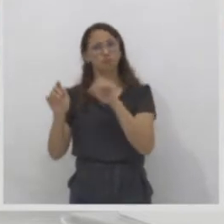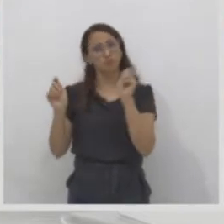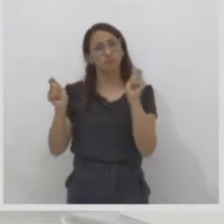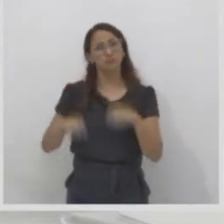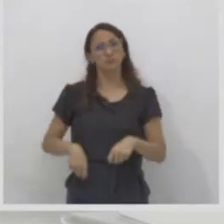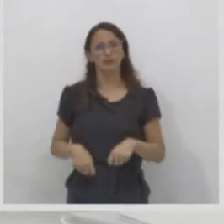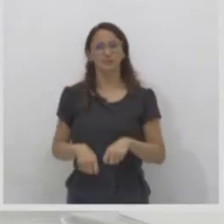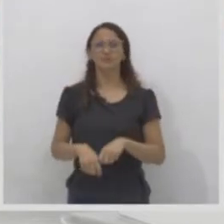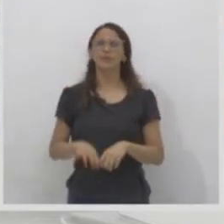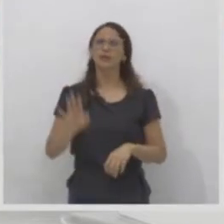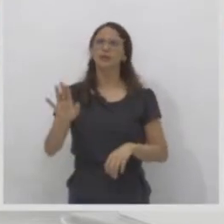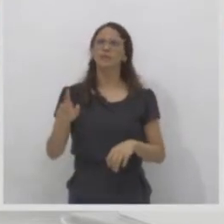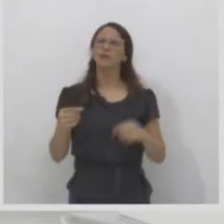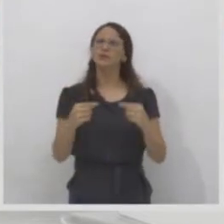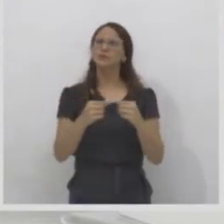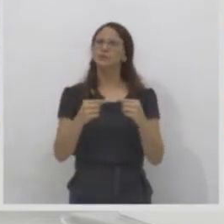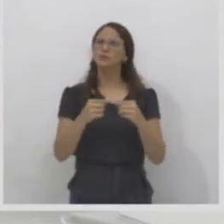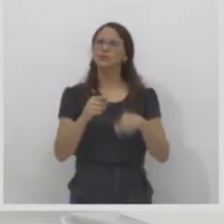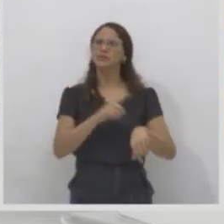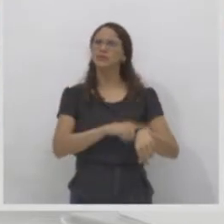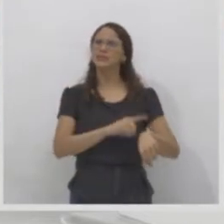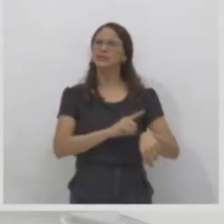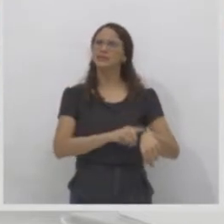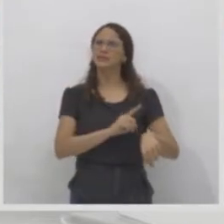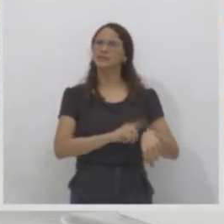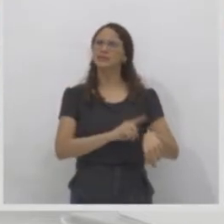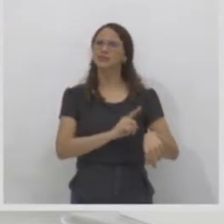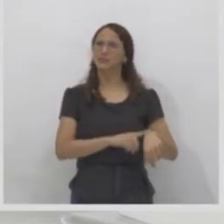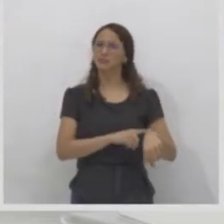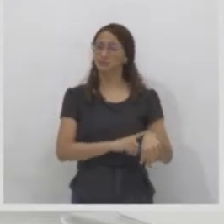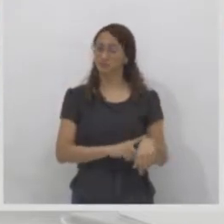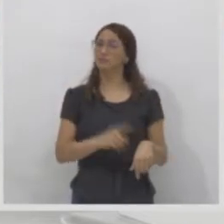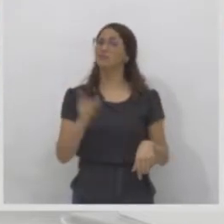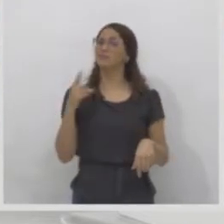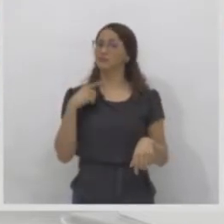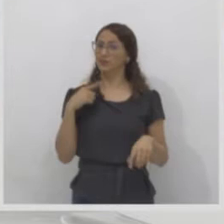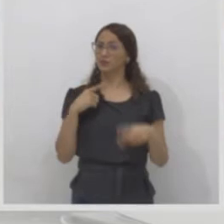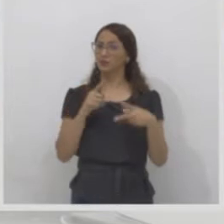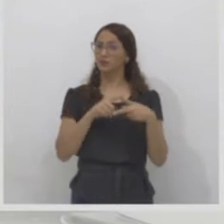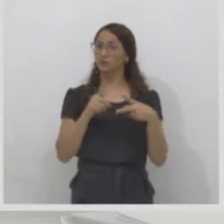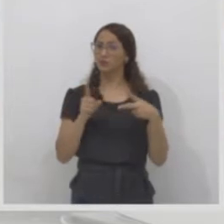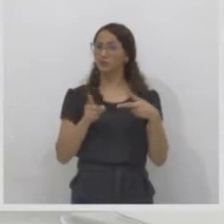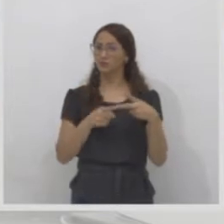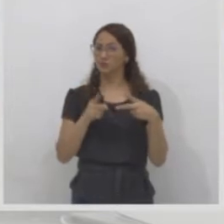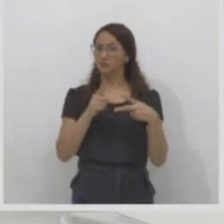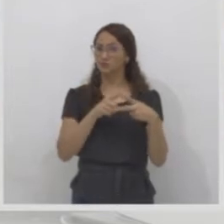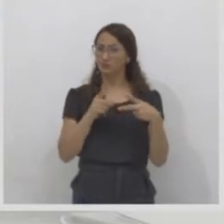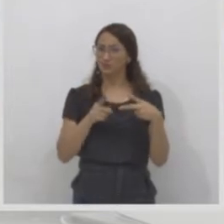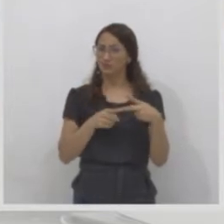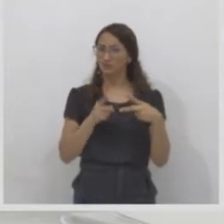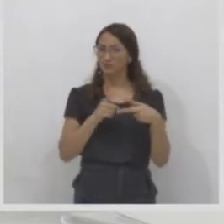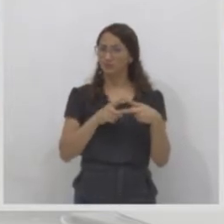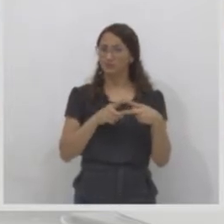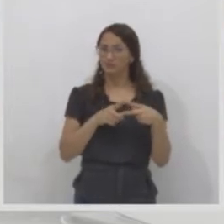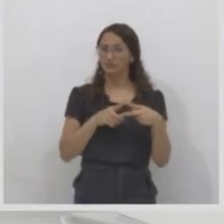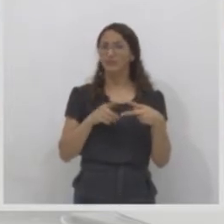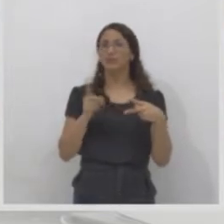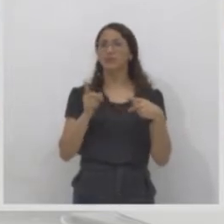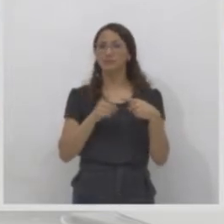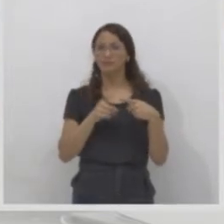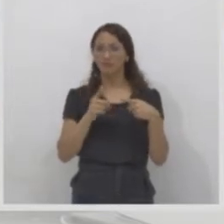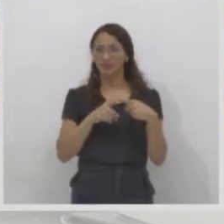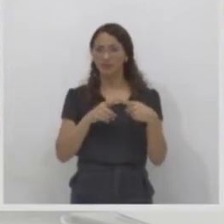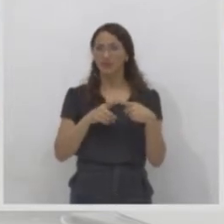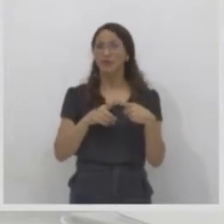aí. Existem, com relação ao tempo, dois tipos de migração. Existe a migração temporária